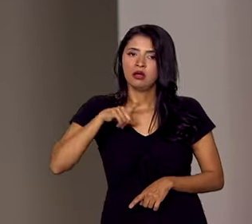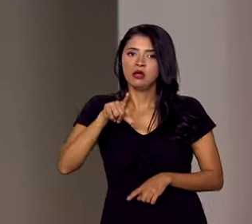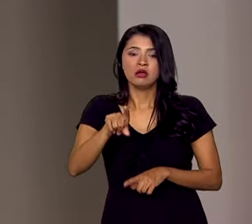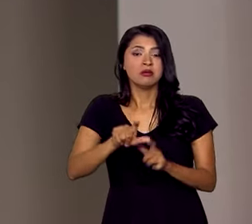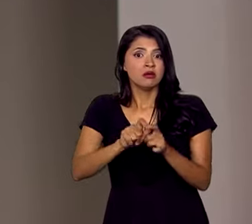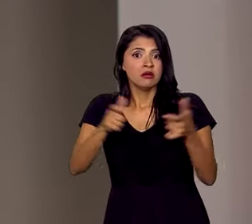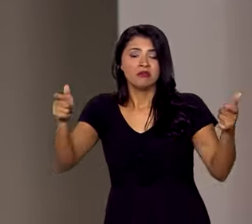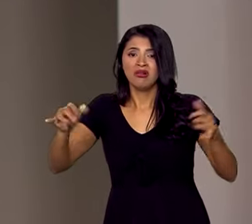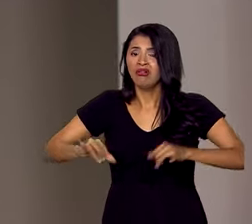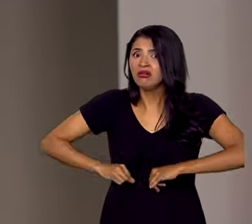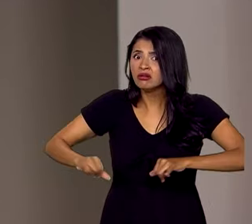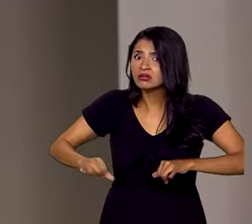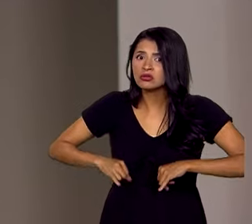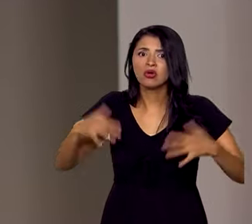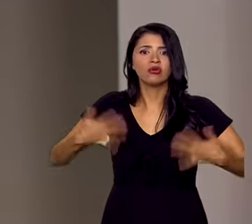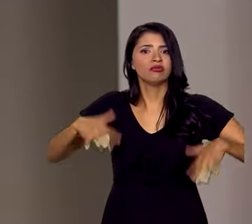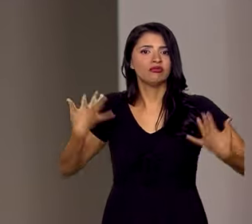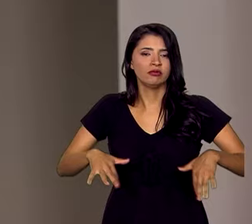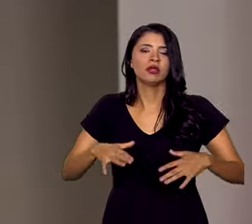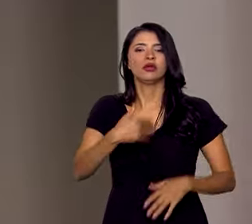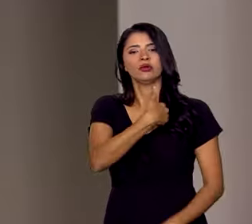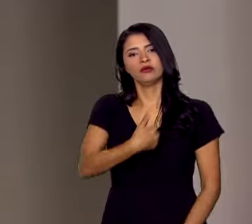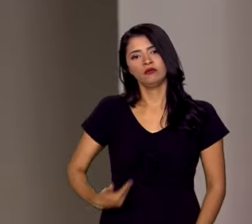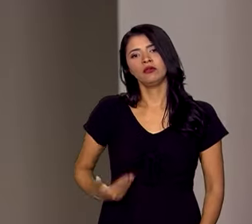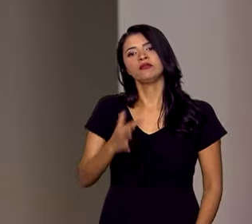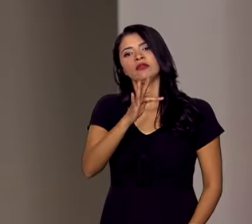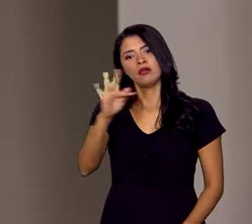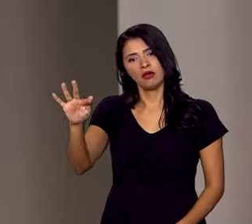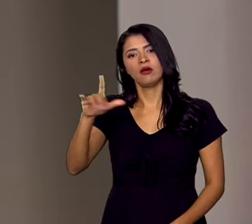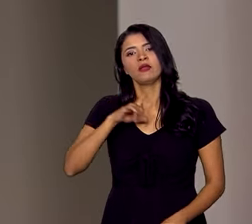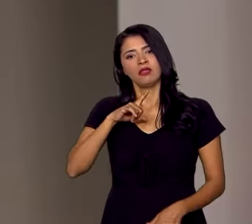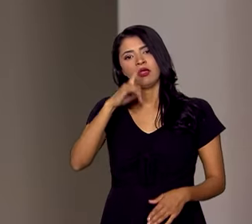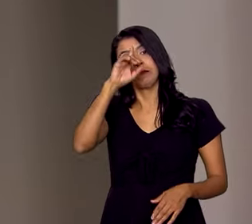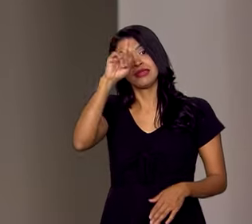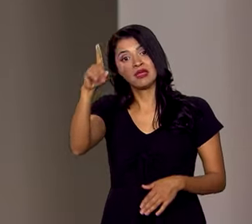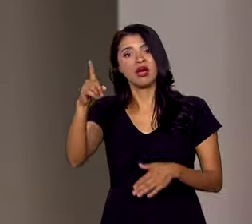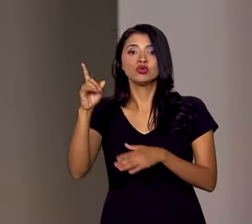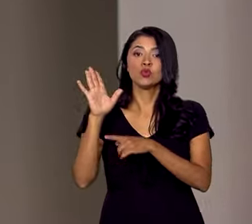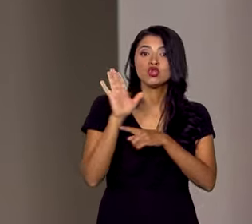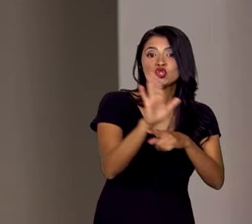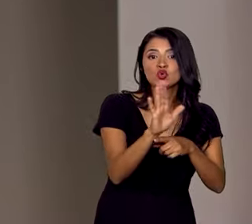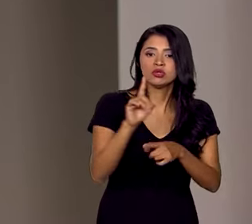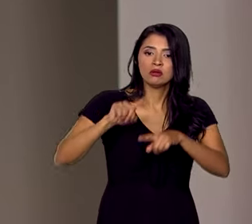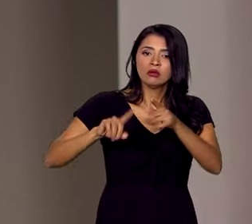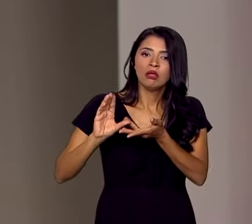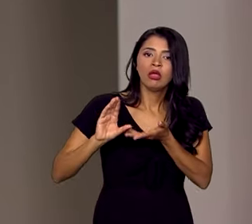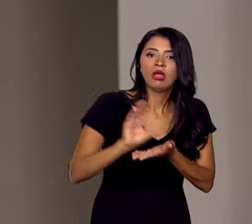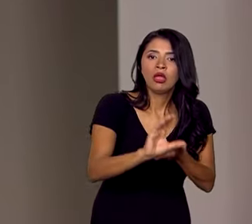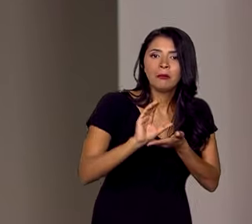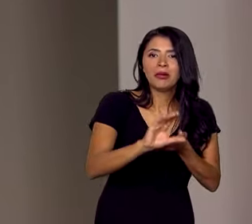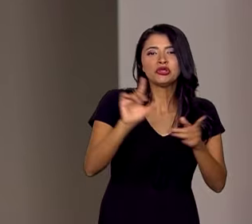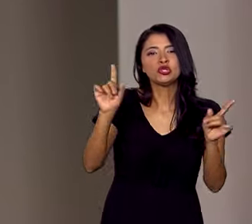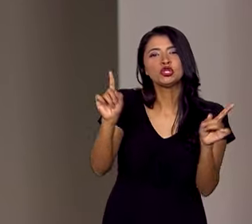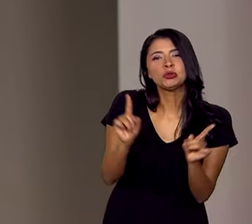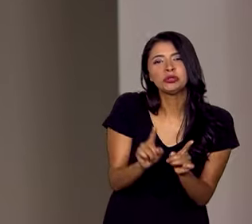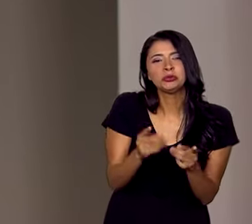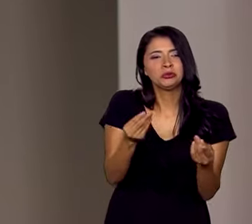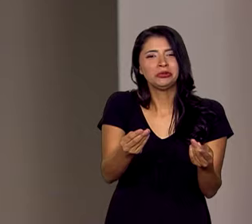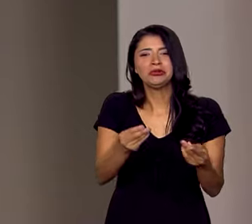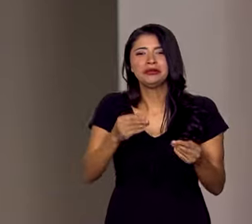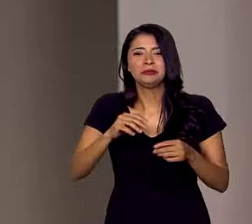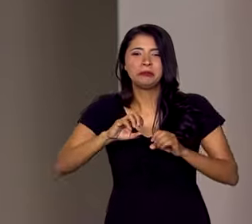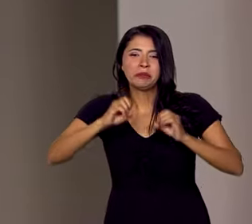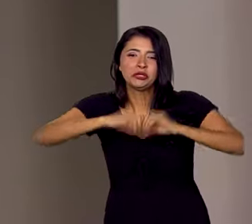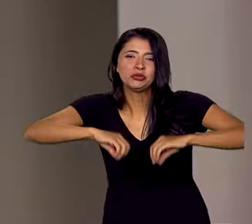mais sofrem com a estiagem. O governo federal tem enviado ajuda e recursos para diminuir os efeitos da falta de chuvas